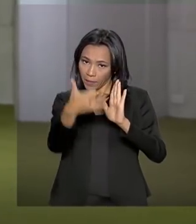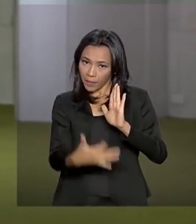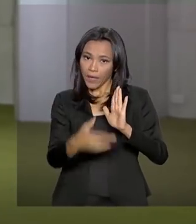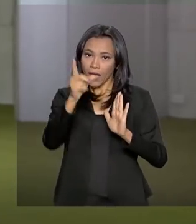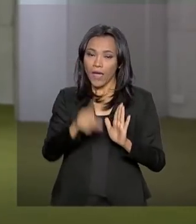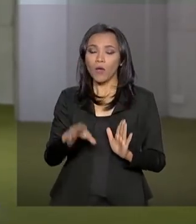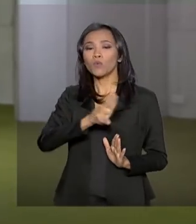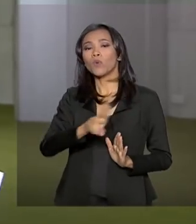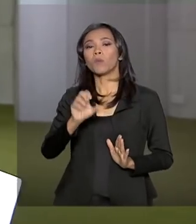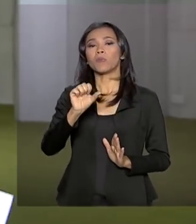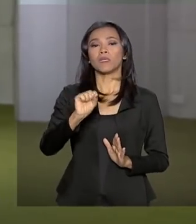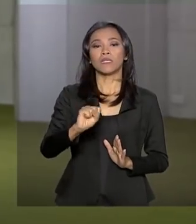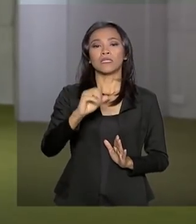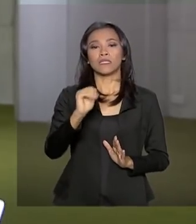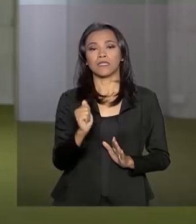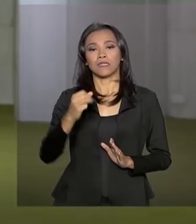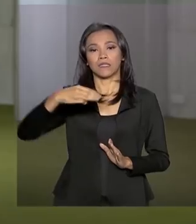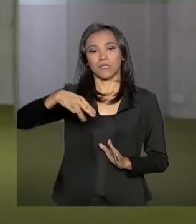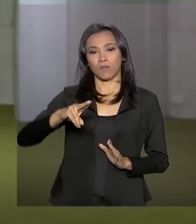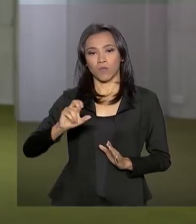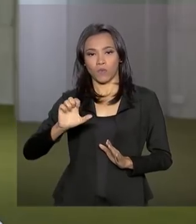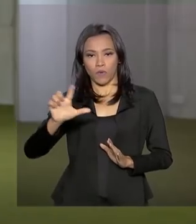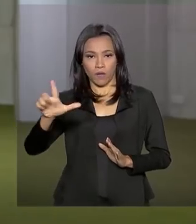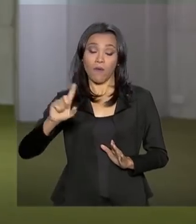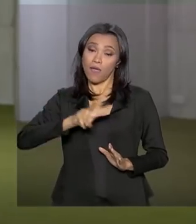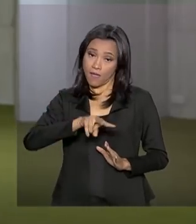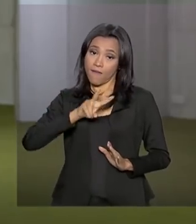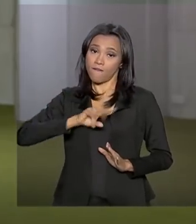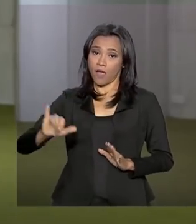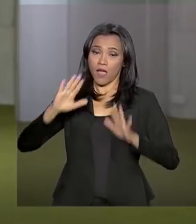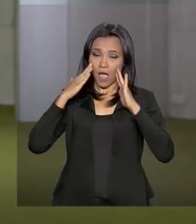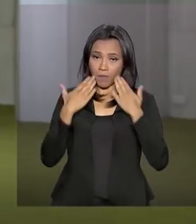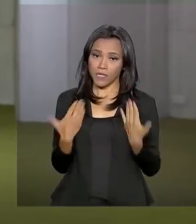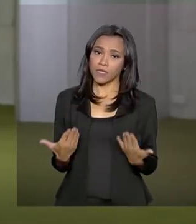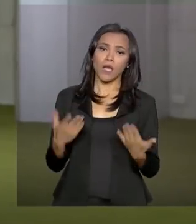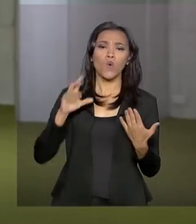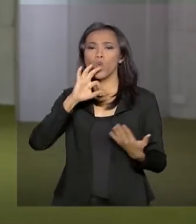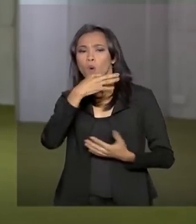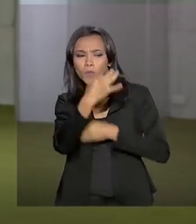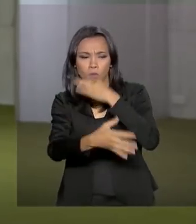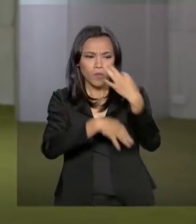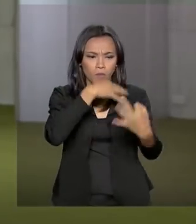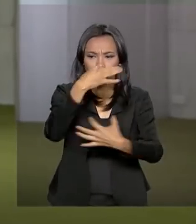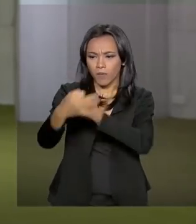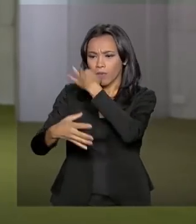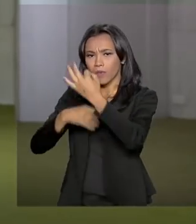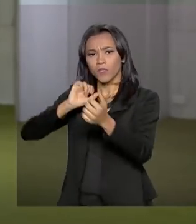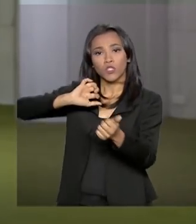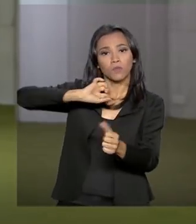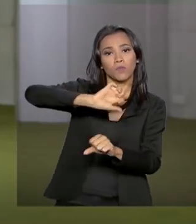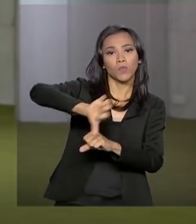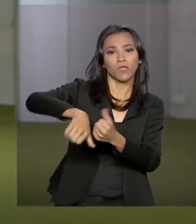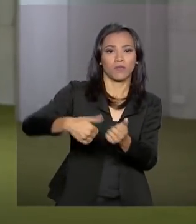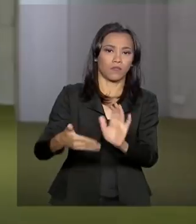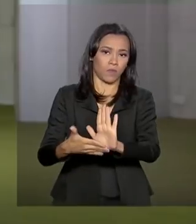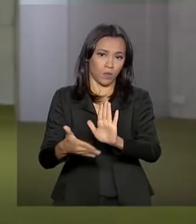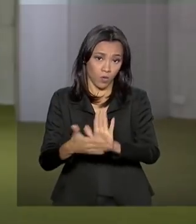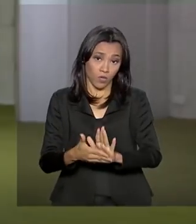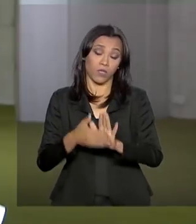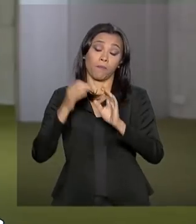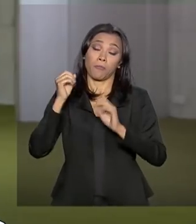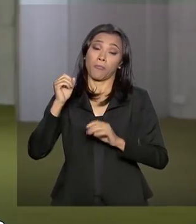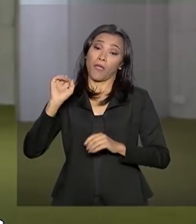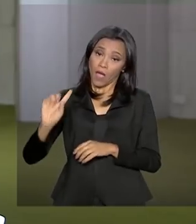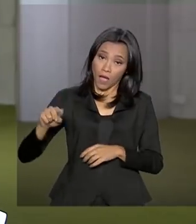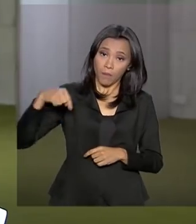Moreira que é do PSTB com a função de apresentar um parecer ali já com sugestões de mudanças. A próxima reunião dessa